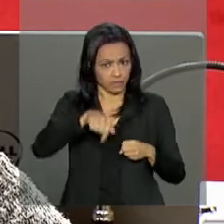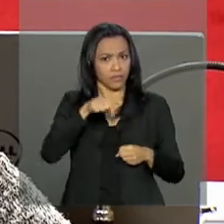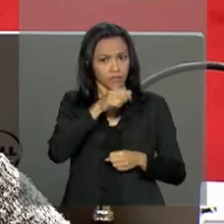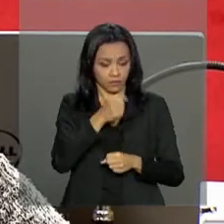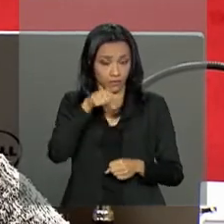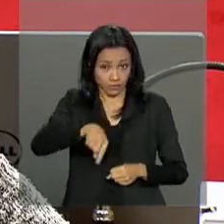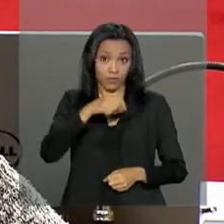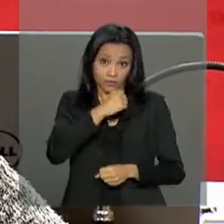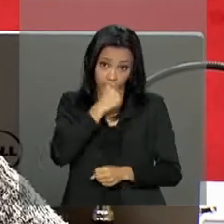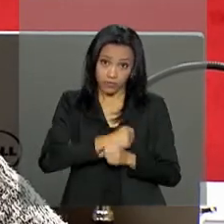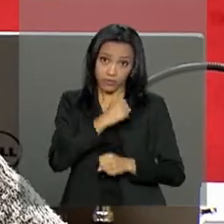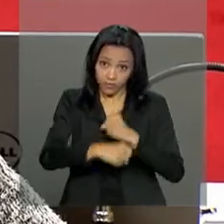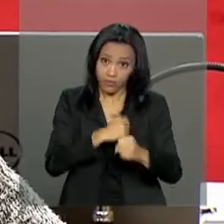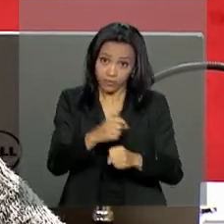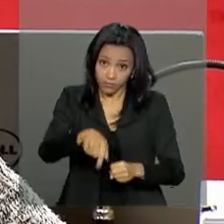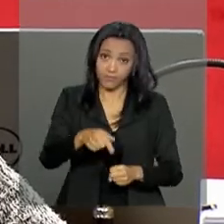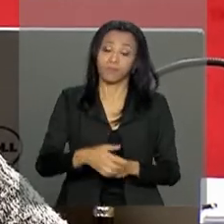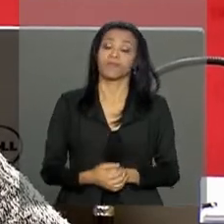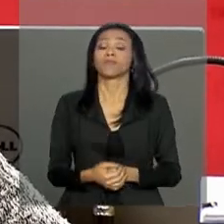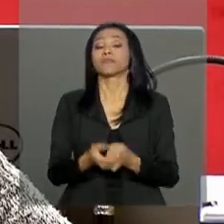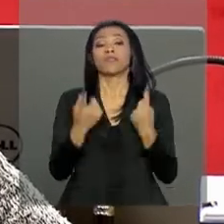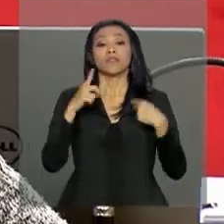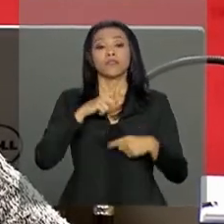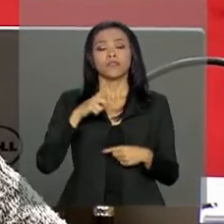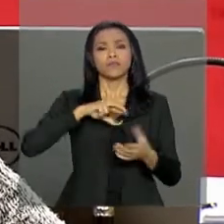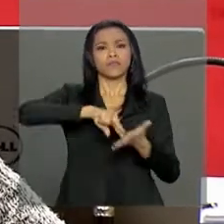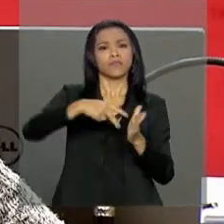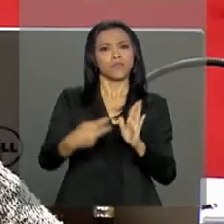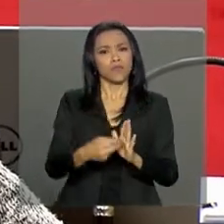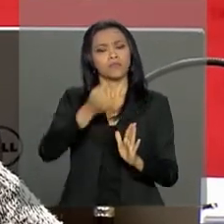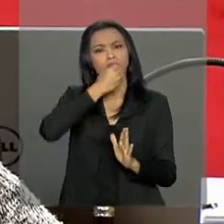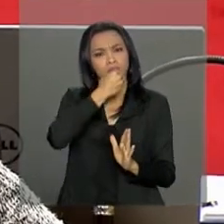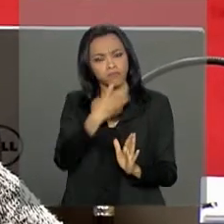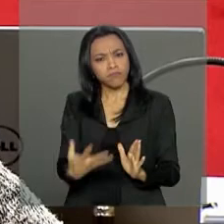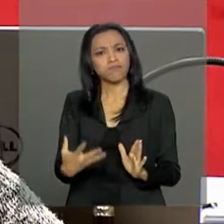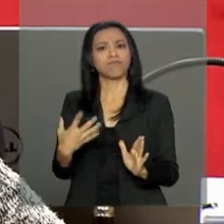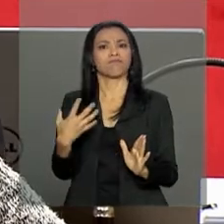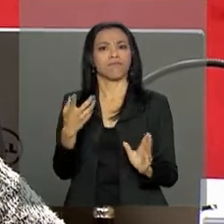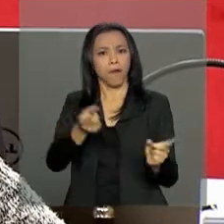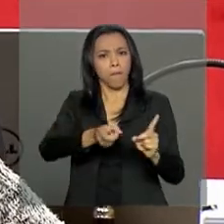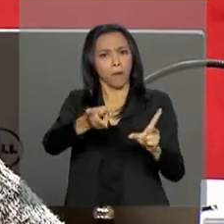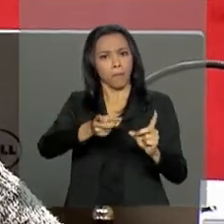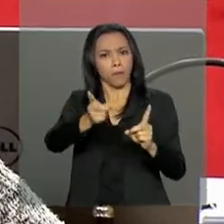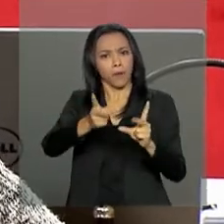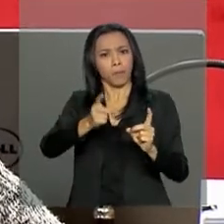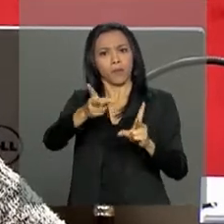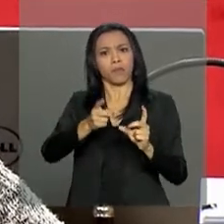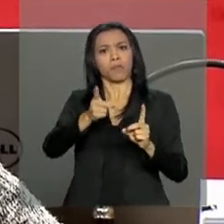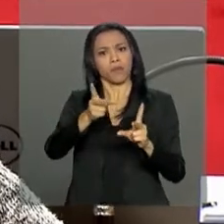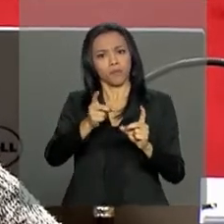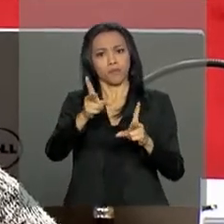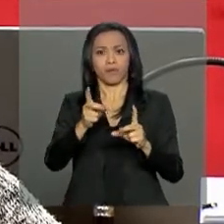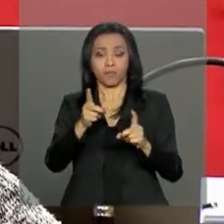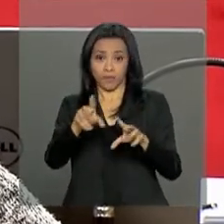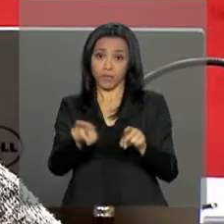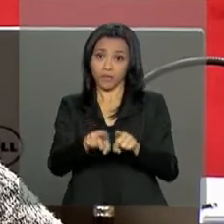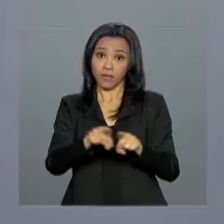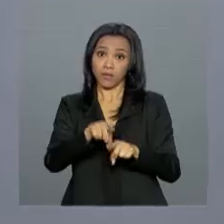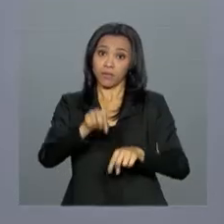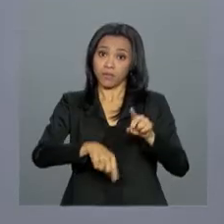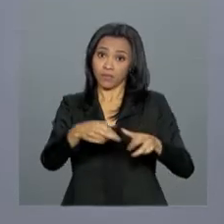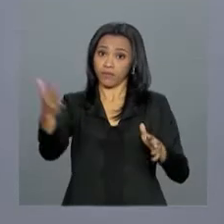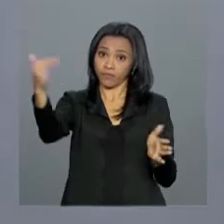muito robusto, muito significativo, com o crescimento tanto das nossas exportações como das nossas importações.